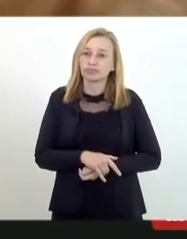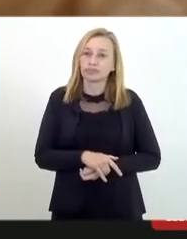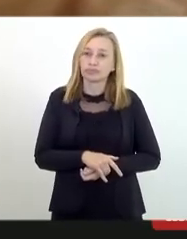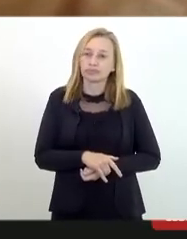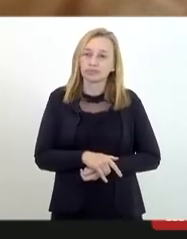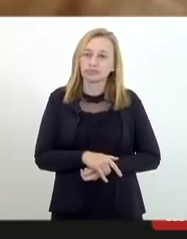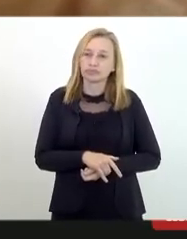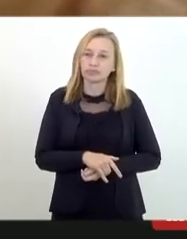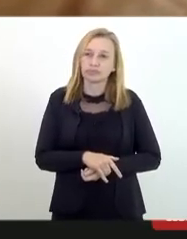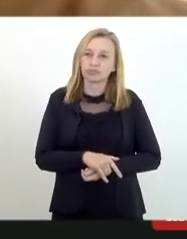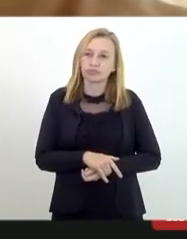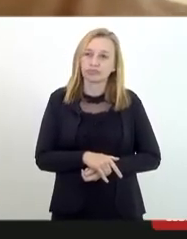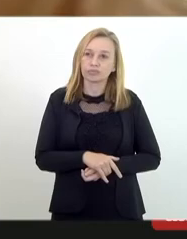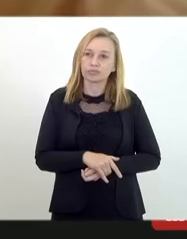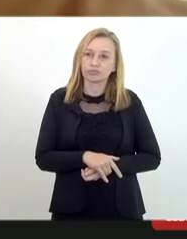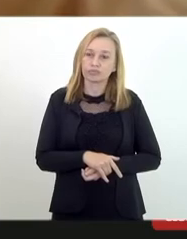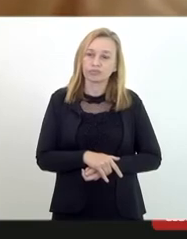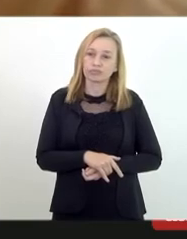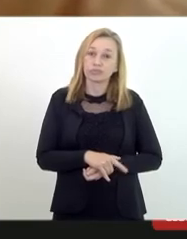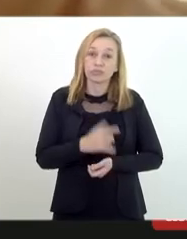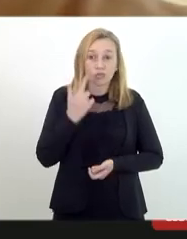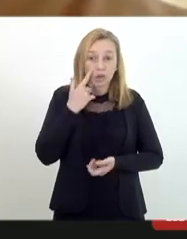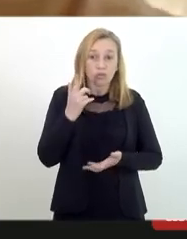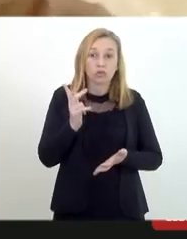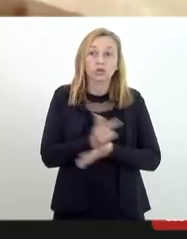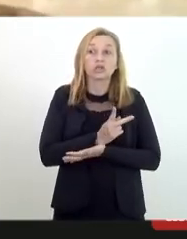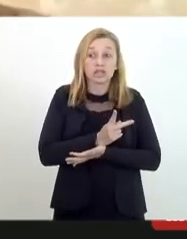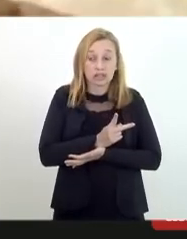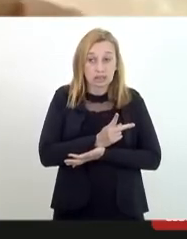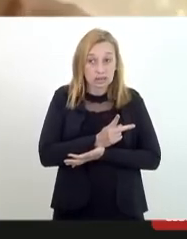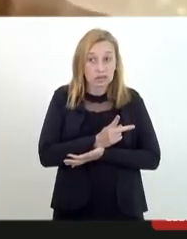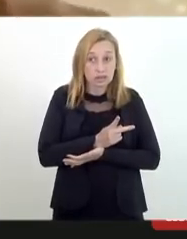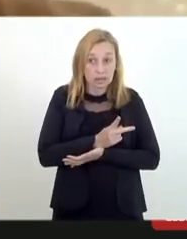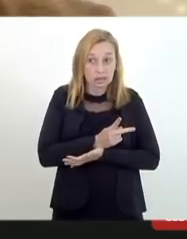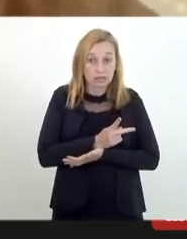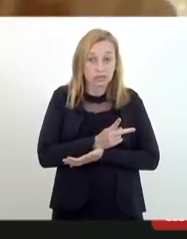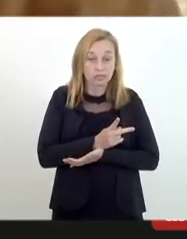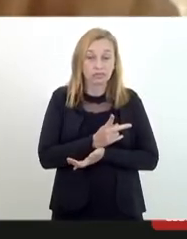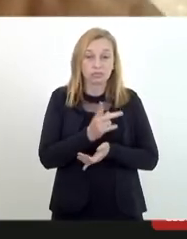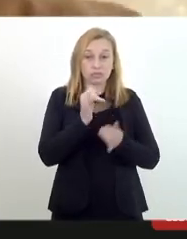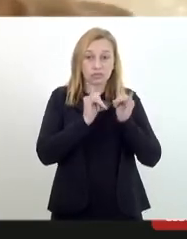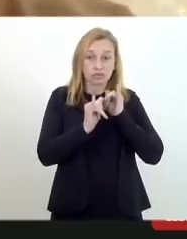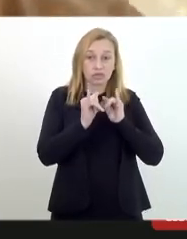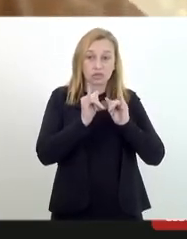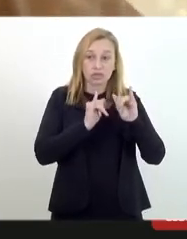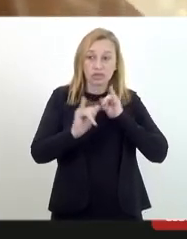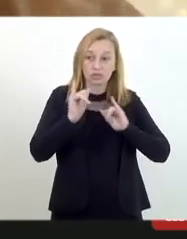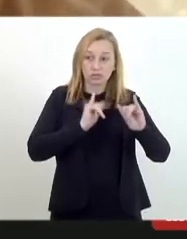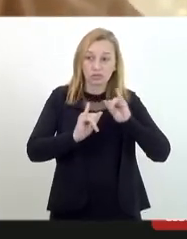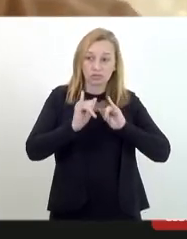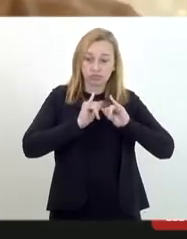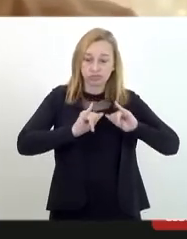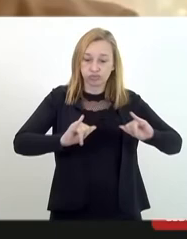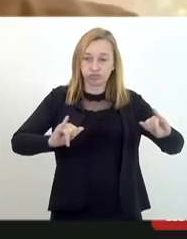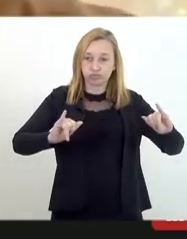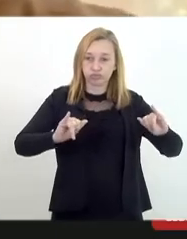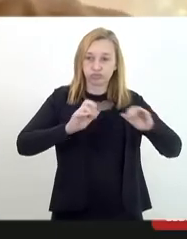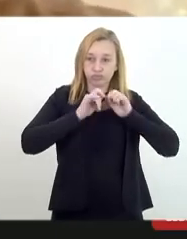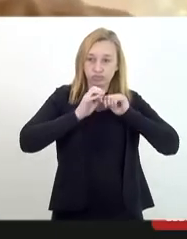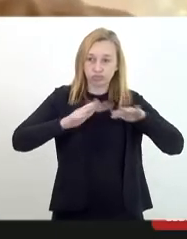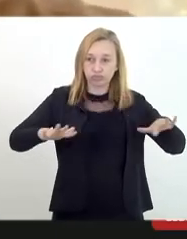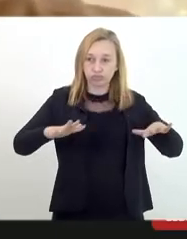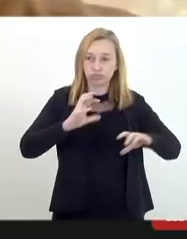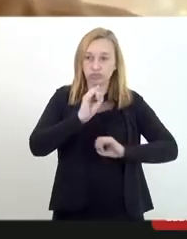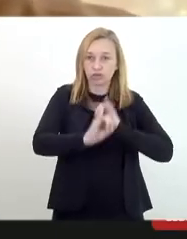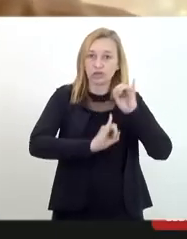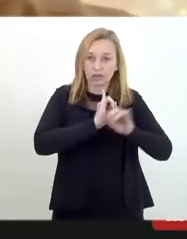pelo que está acontecendo, está viralizando na internet, um dos seguidores